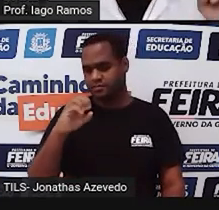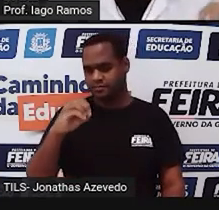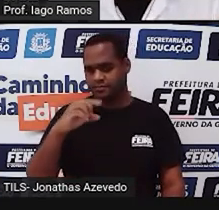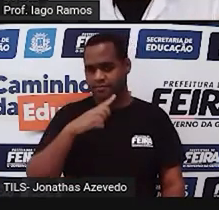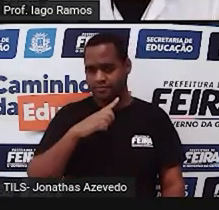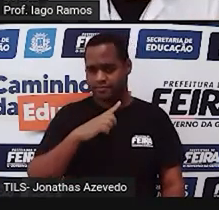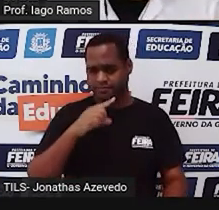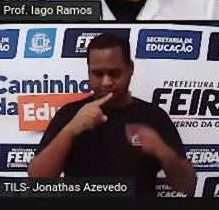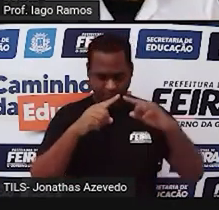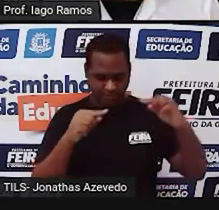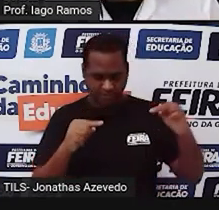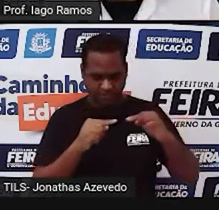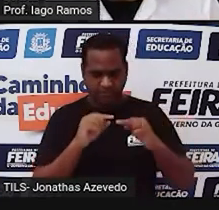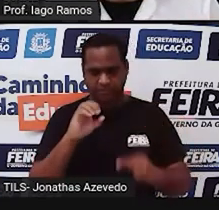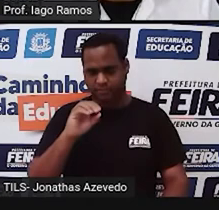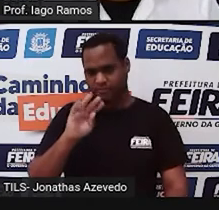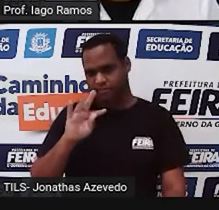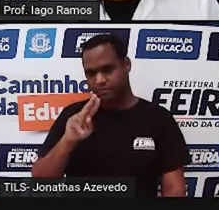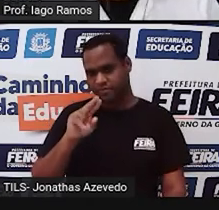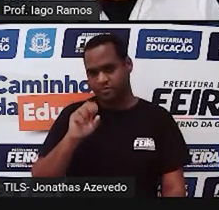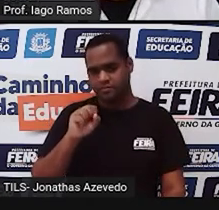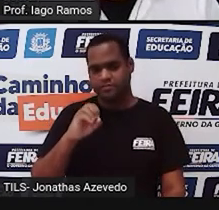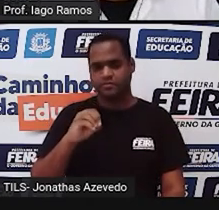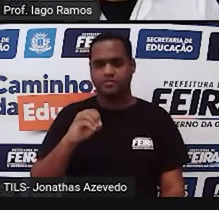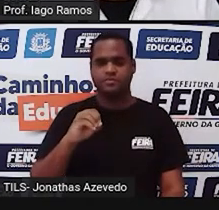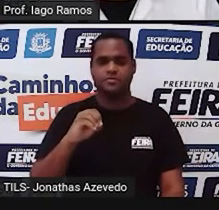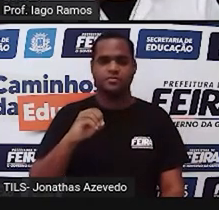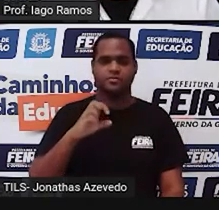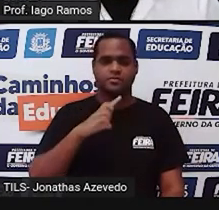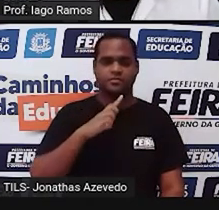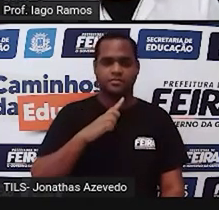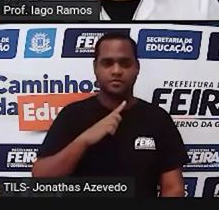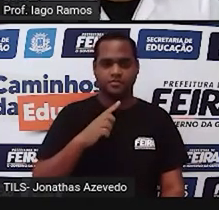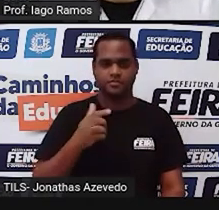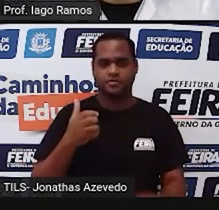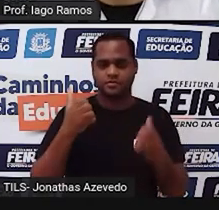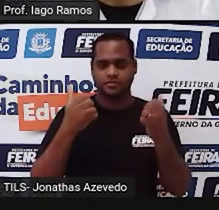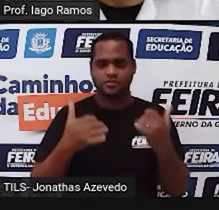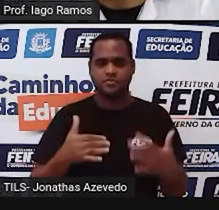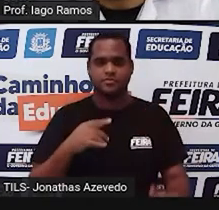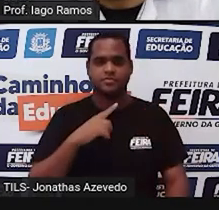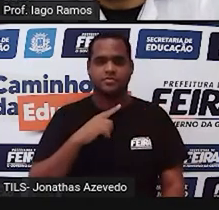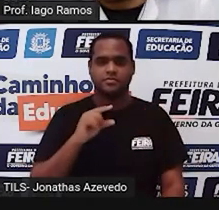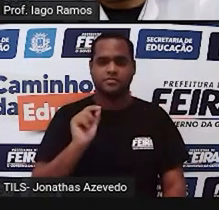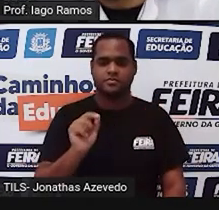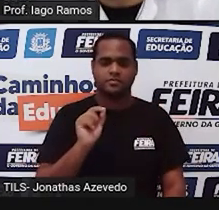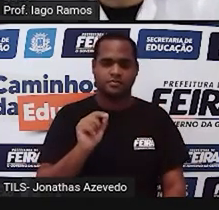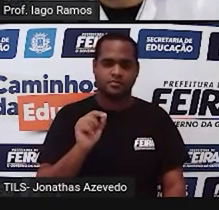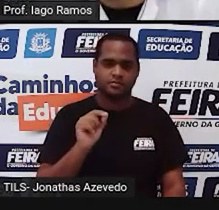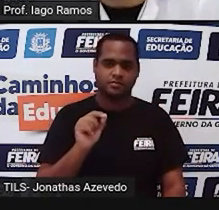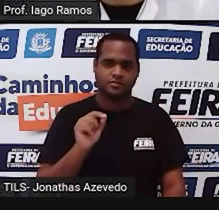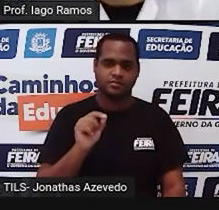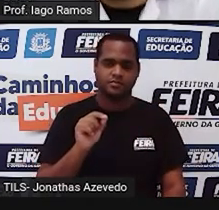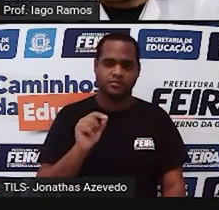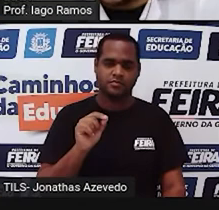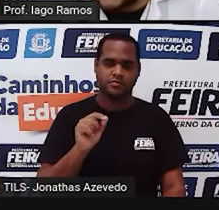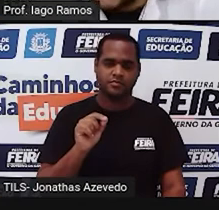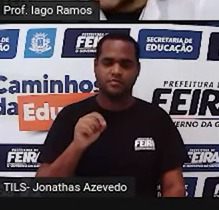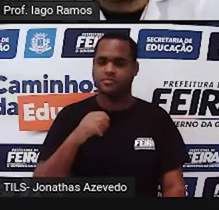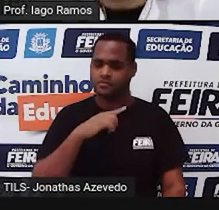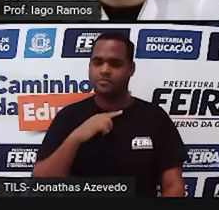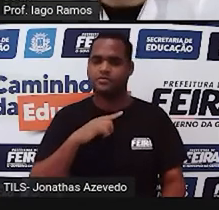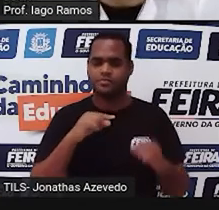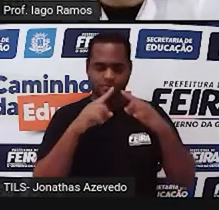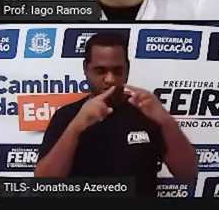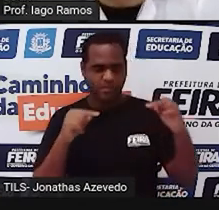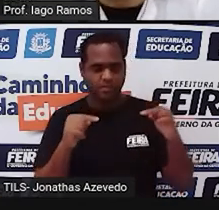triângulo obtusângulo, tá? Agora eu quero que você faça com esse aqui, Esse triângulo é um triângulo equilátero,